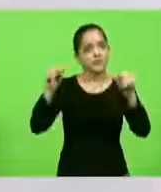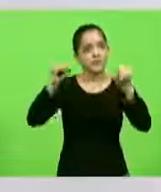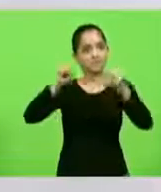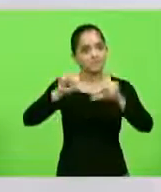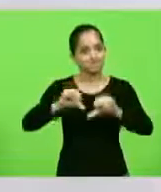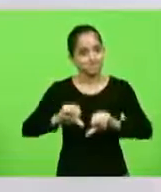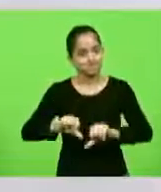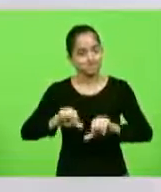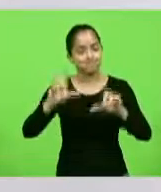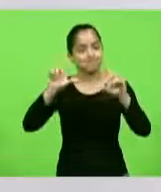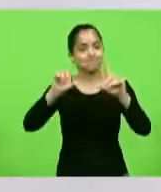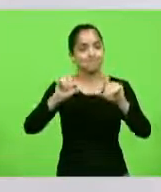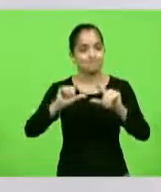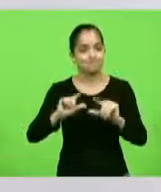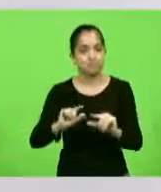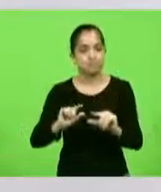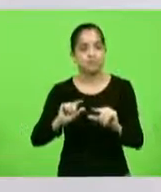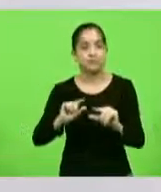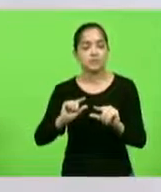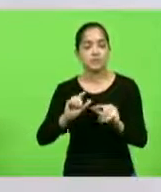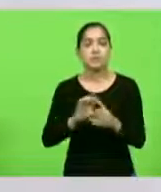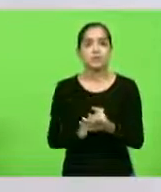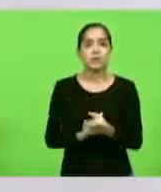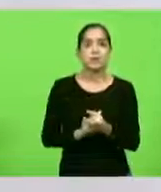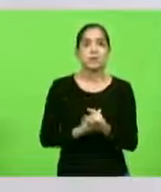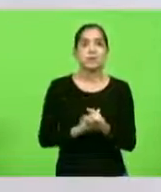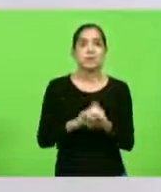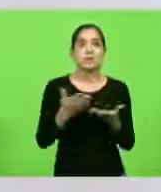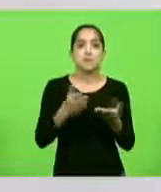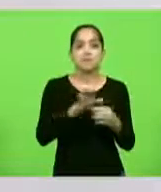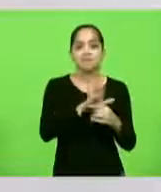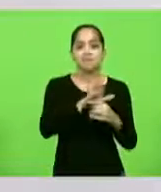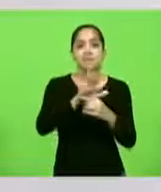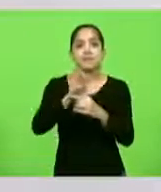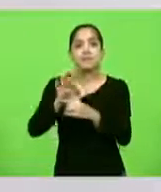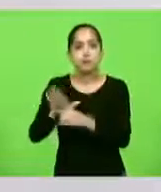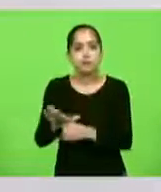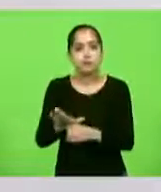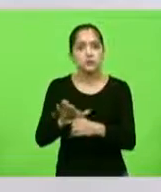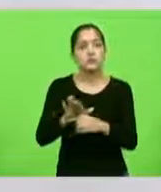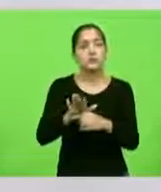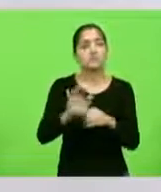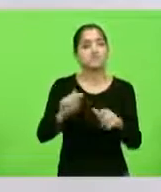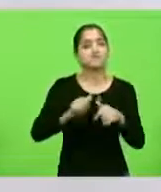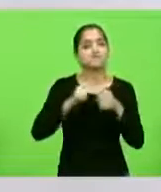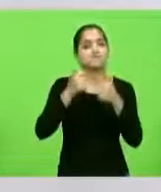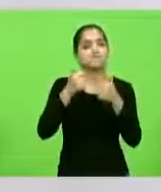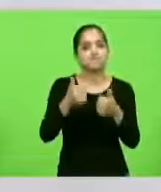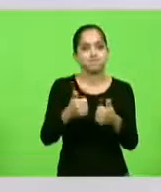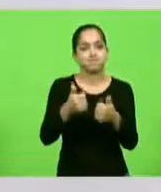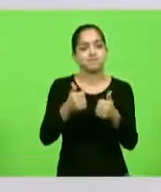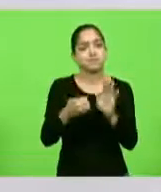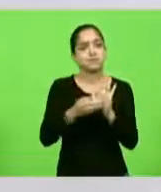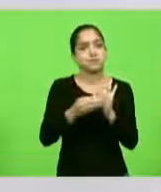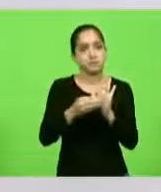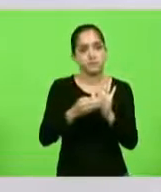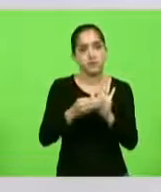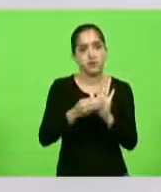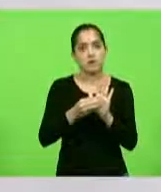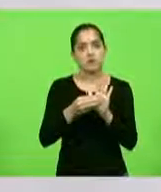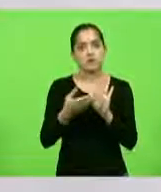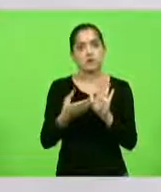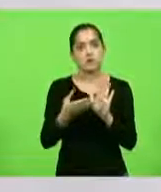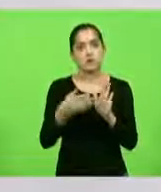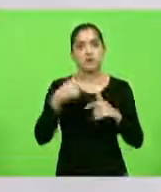redimir aquela região economicamente, isso pode dar vida àquela lagoa que está morrendo, não há mais essa oxigenação, e a gente vem trabalhando com muita